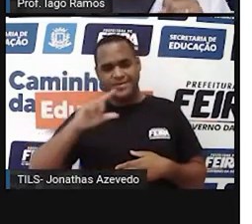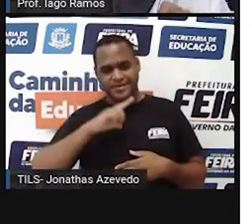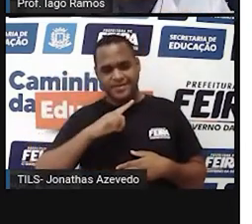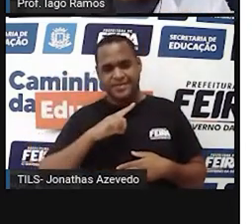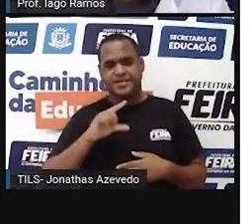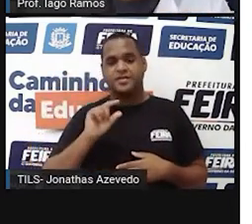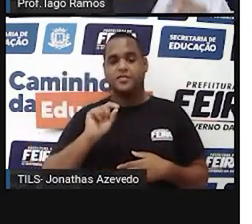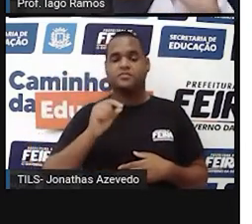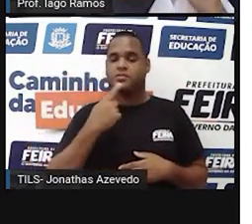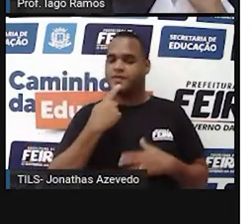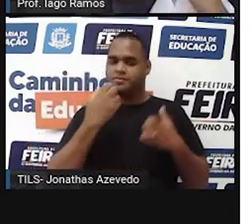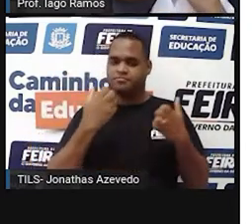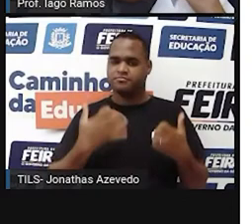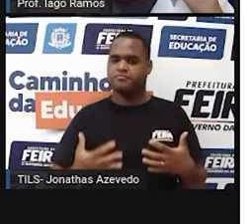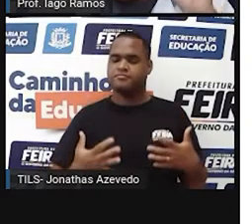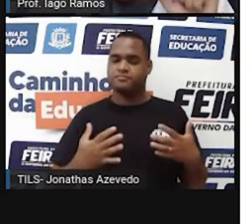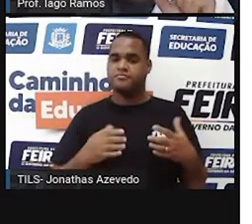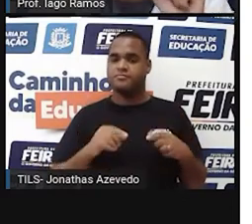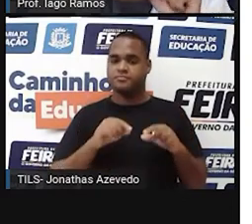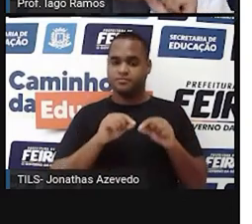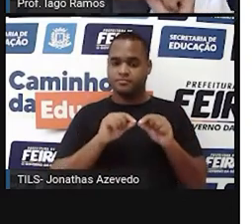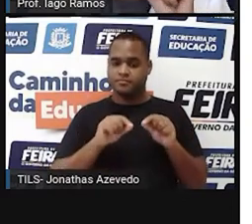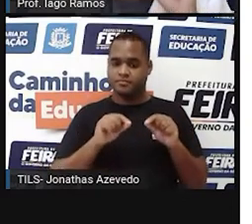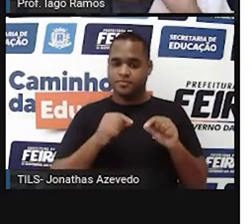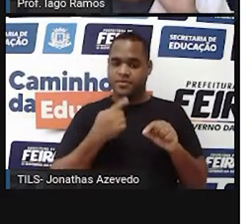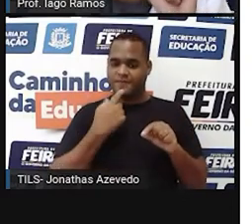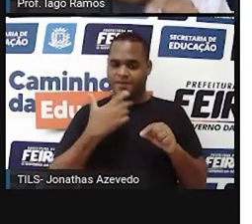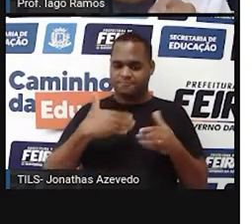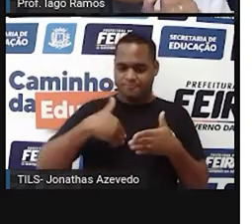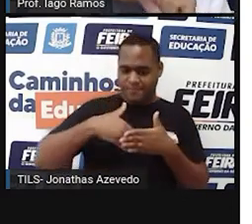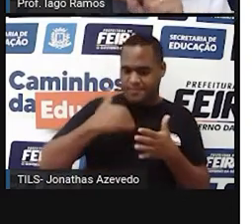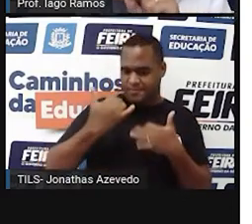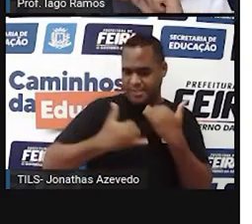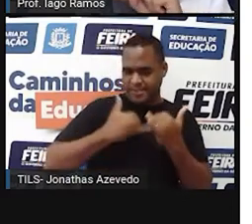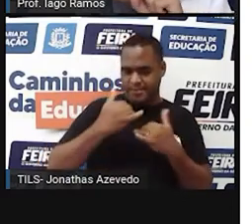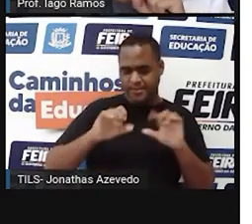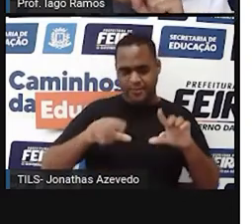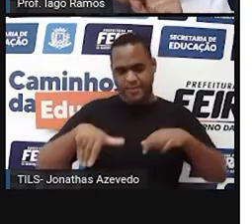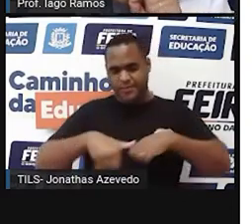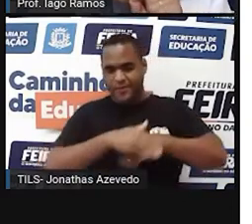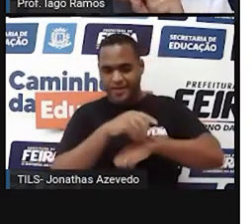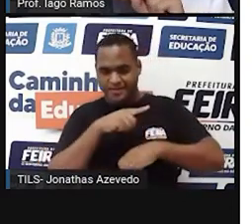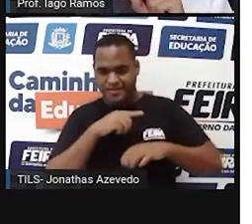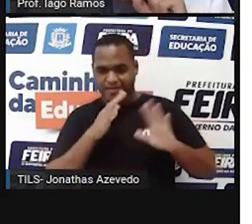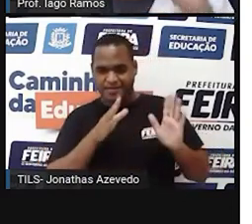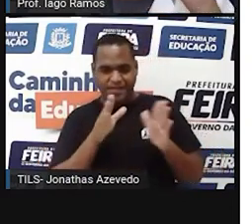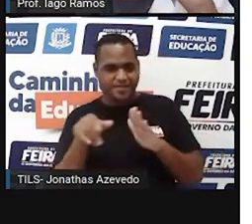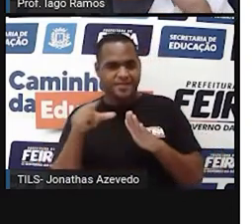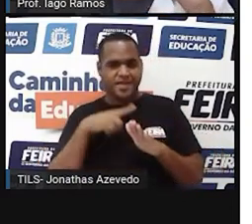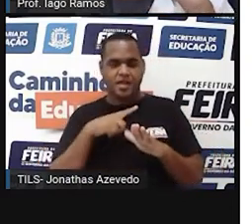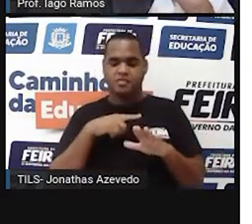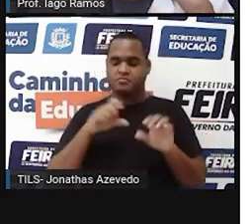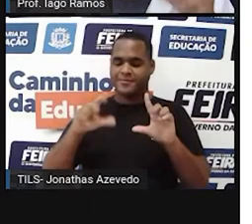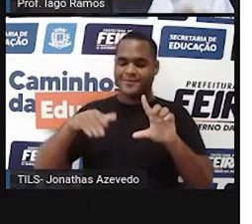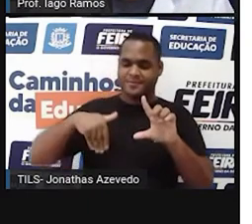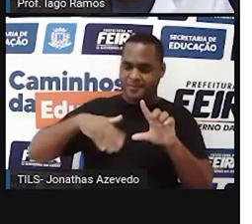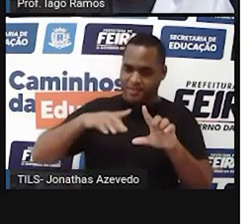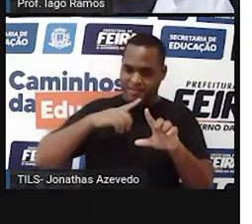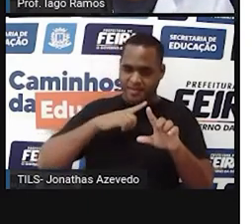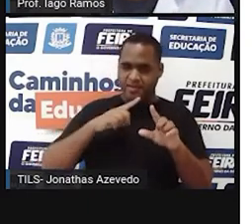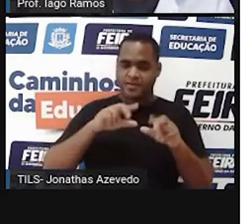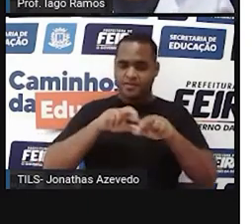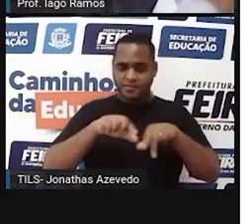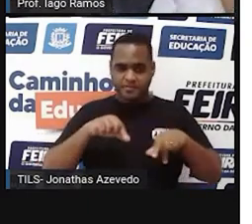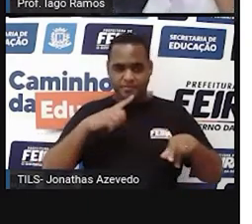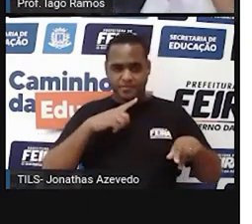aí eu falo para você que já pegou aquele babinha, jogou aquela bolinha na rua, né? O golzinho, fez